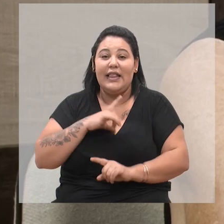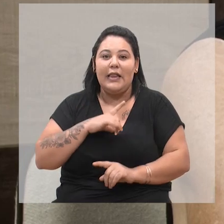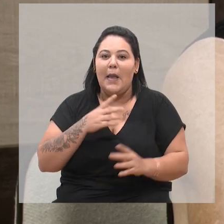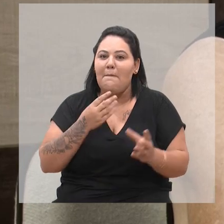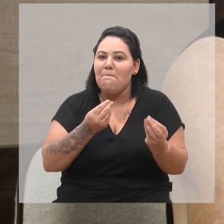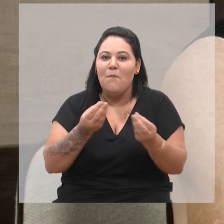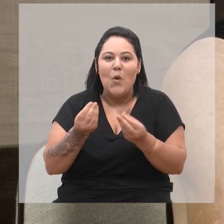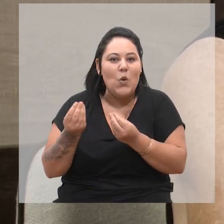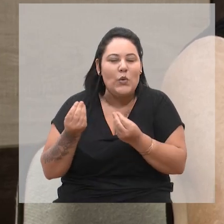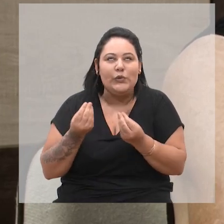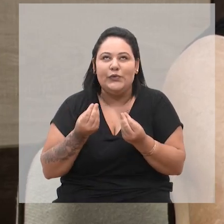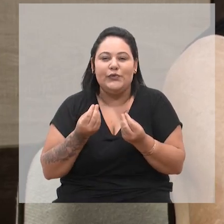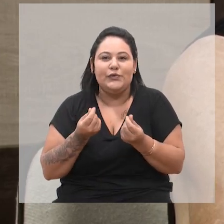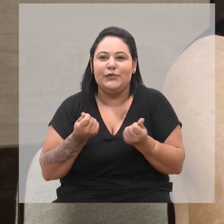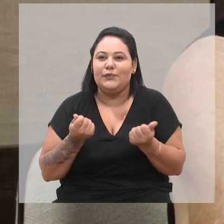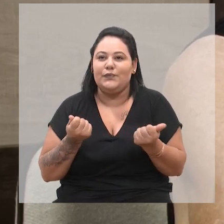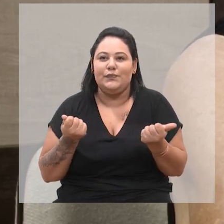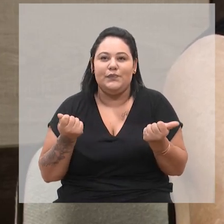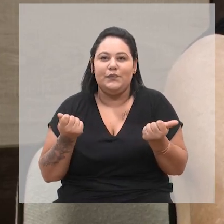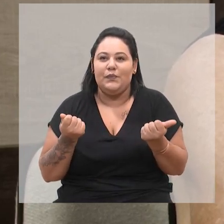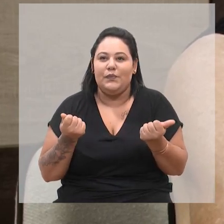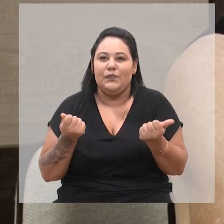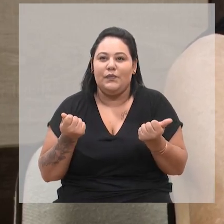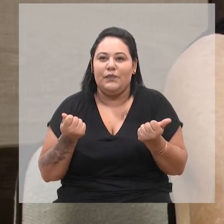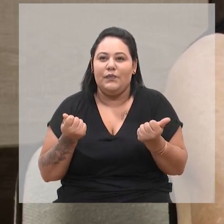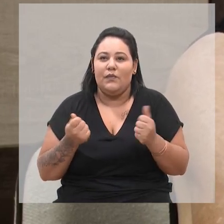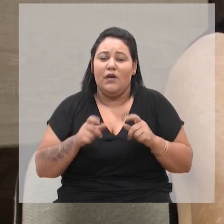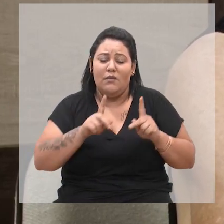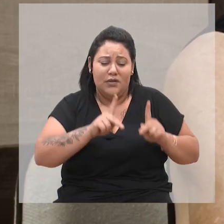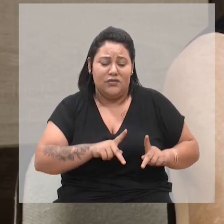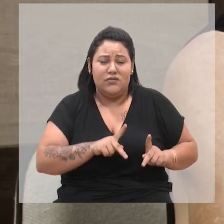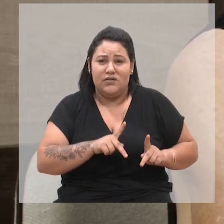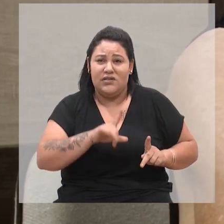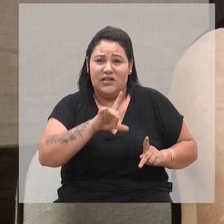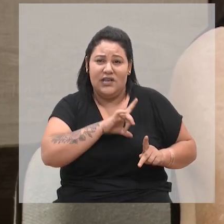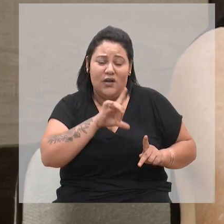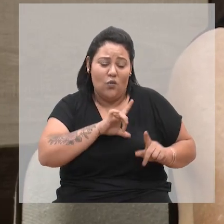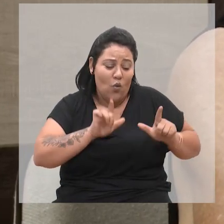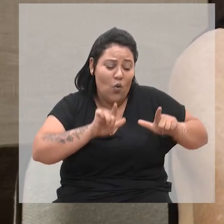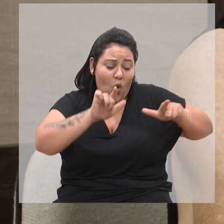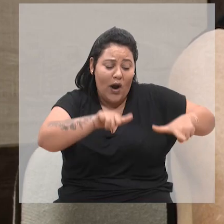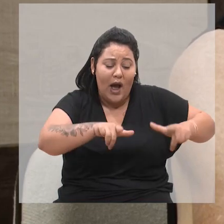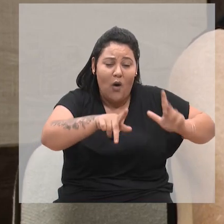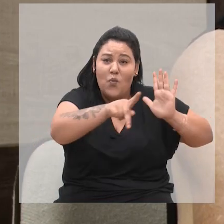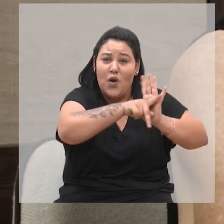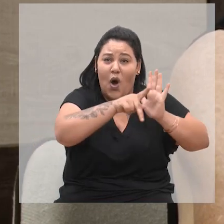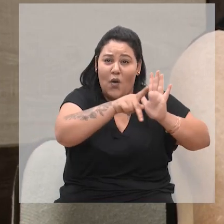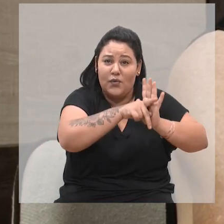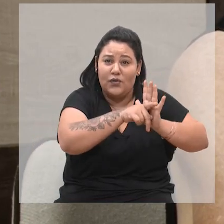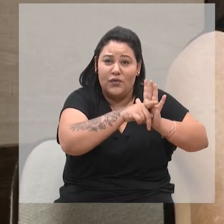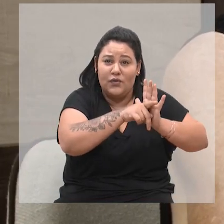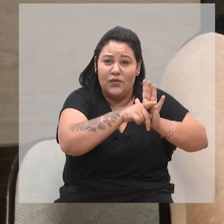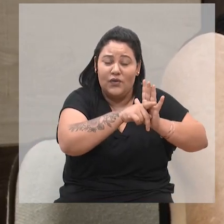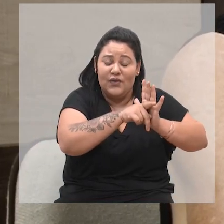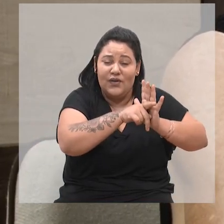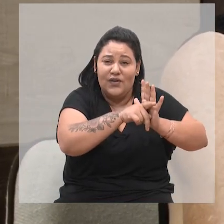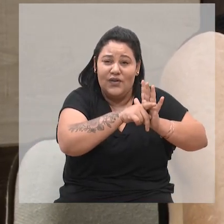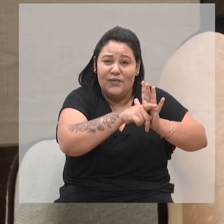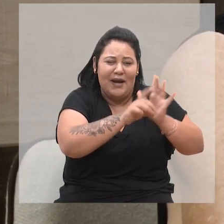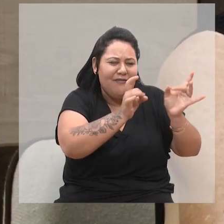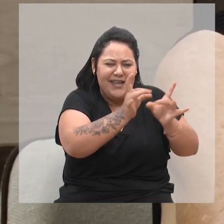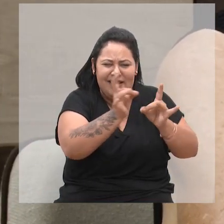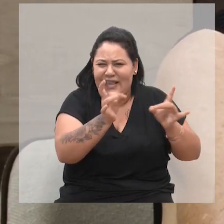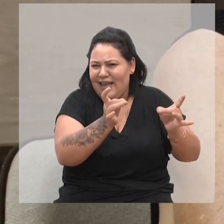muitos procreadores que têm aquele canil lá, que não é canil, é uma pocilga.